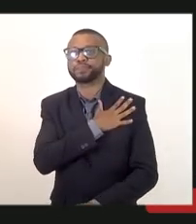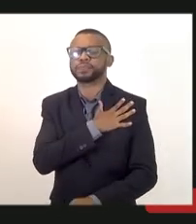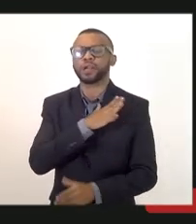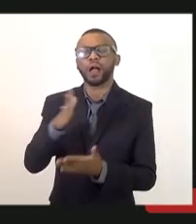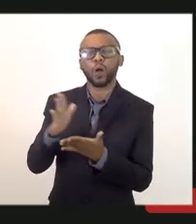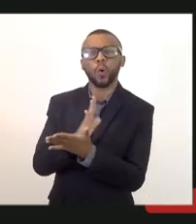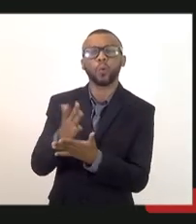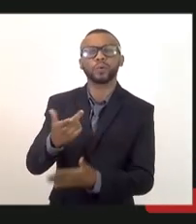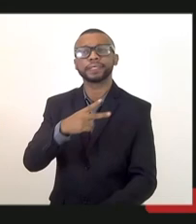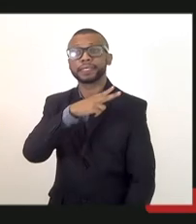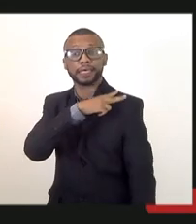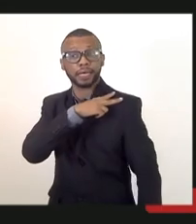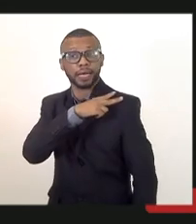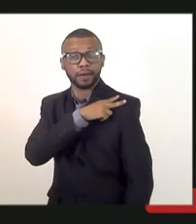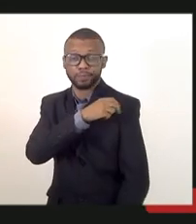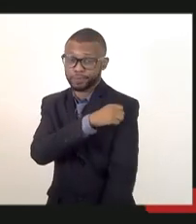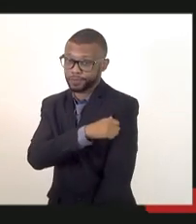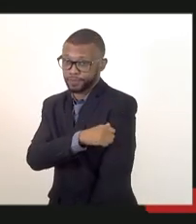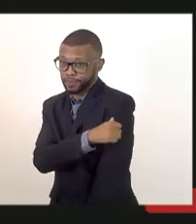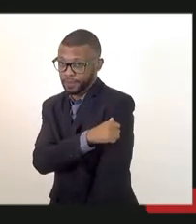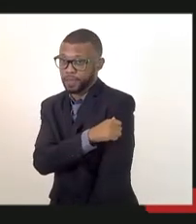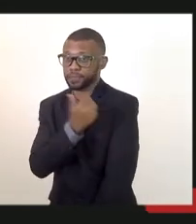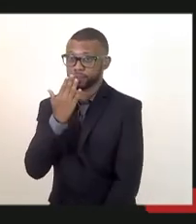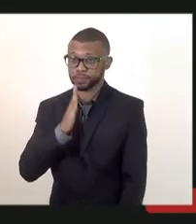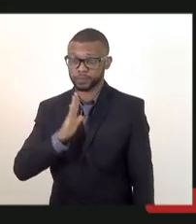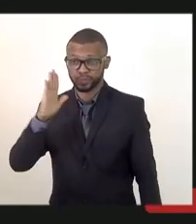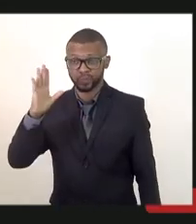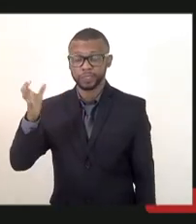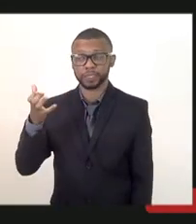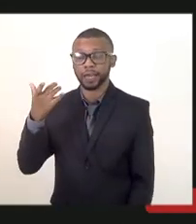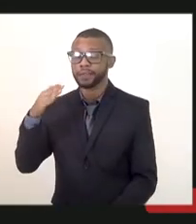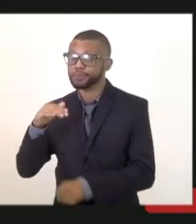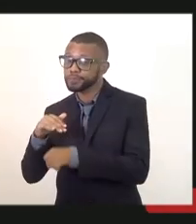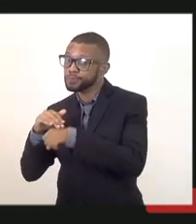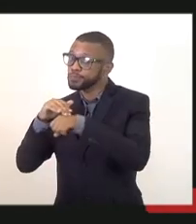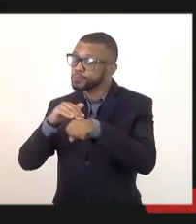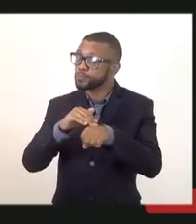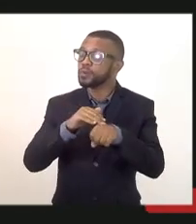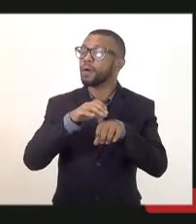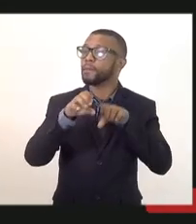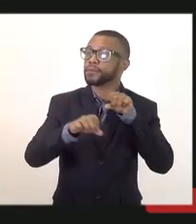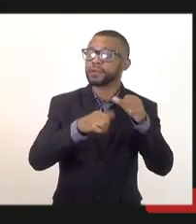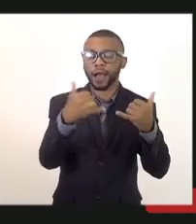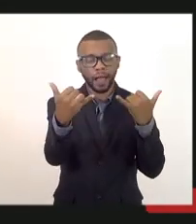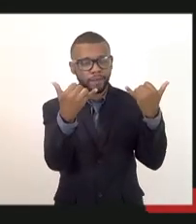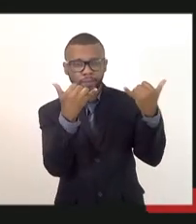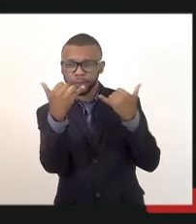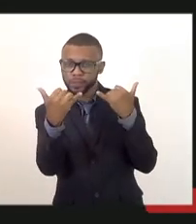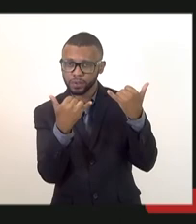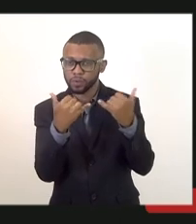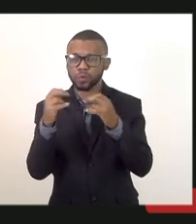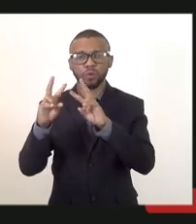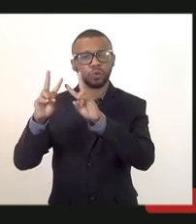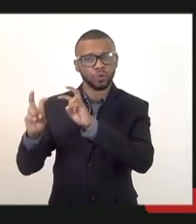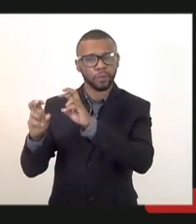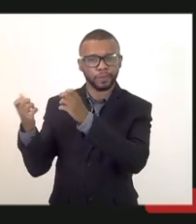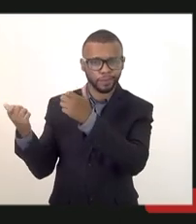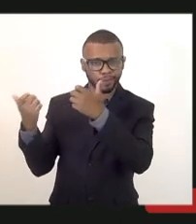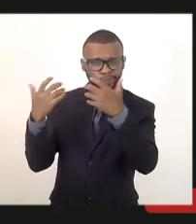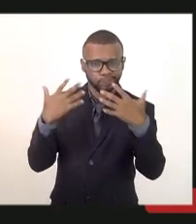enfermagem candidatos que eles vão procurar informações sobre esse documento essa questão que o senhor falou de ter sido